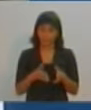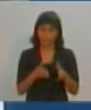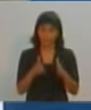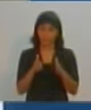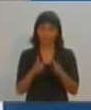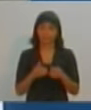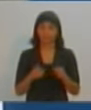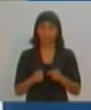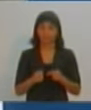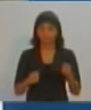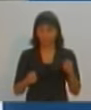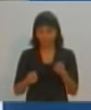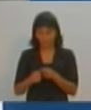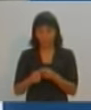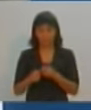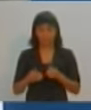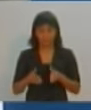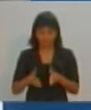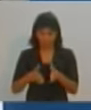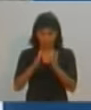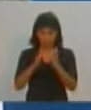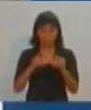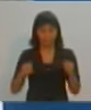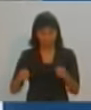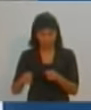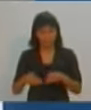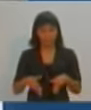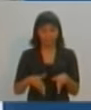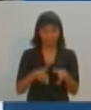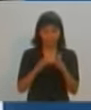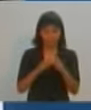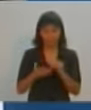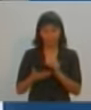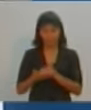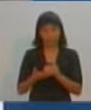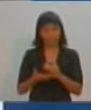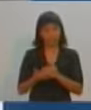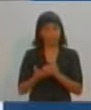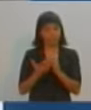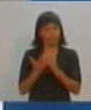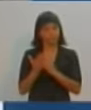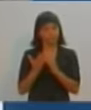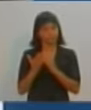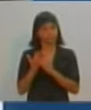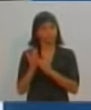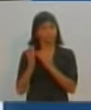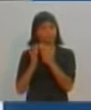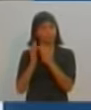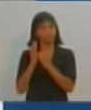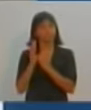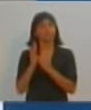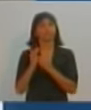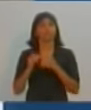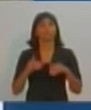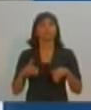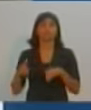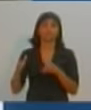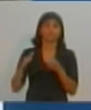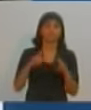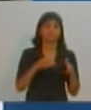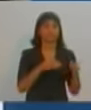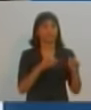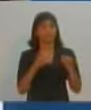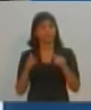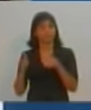o transporte intermodal que nós estamos dizendo, Radiais, é nosso projeto. Só colocando o quê? Os ônibus vão circular pela